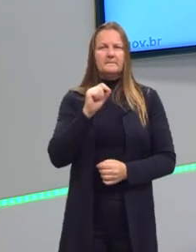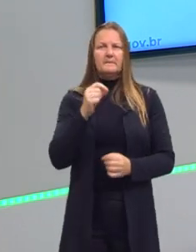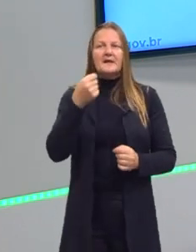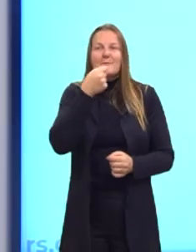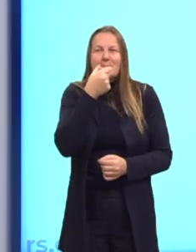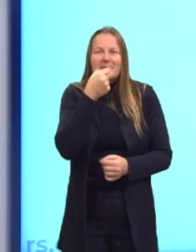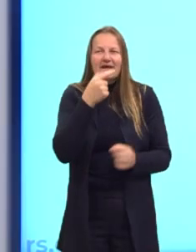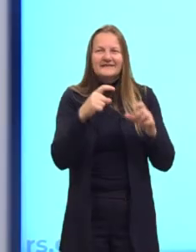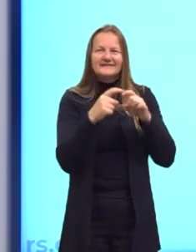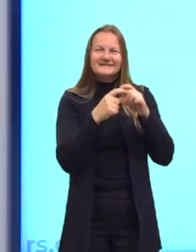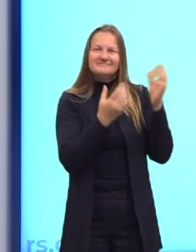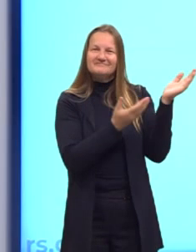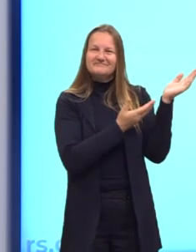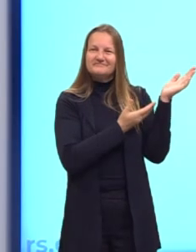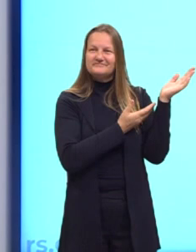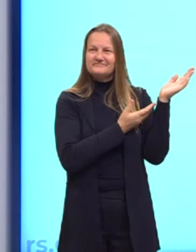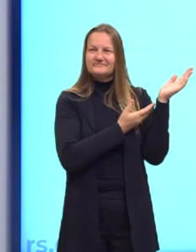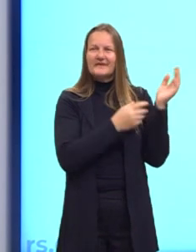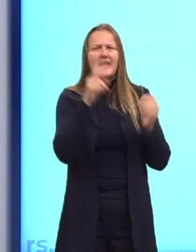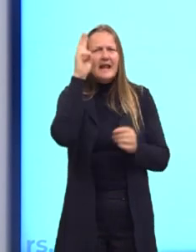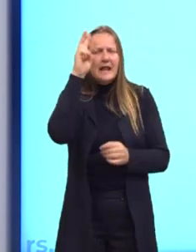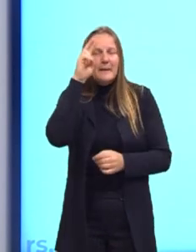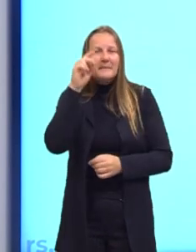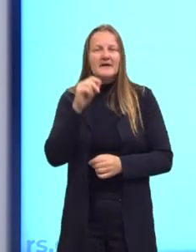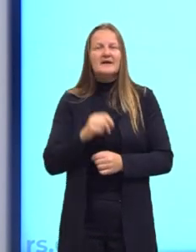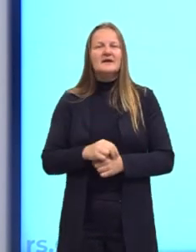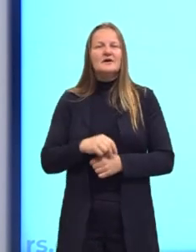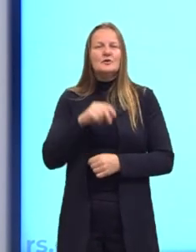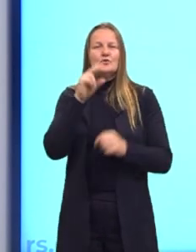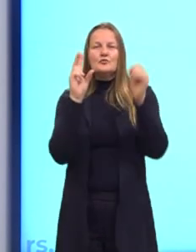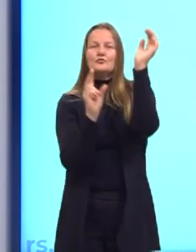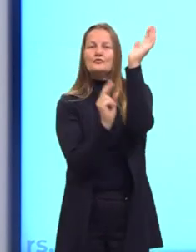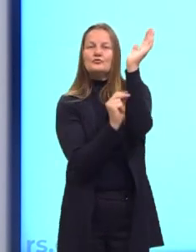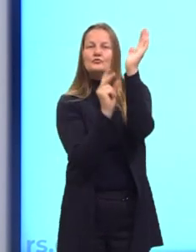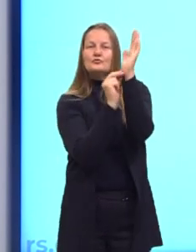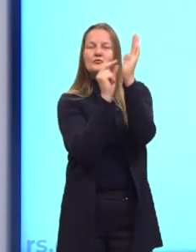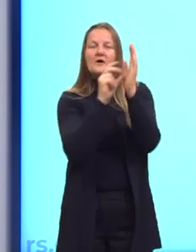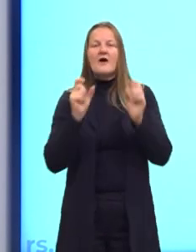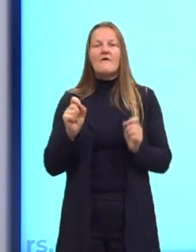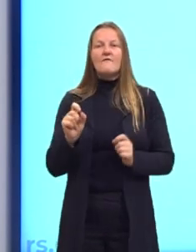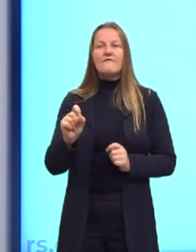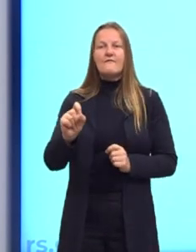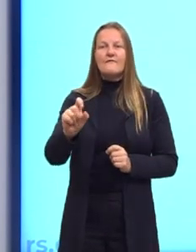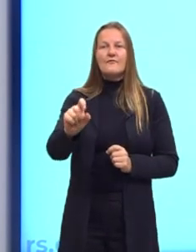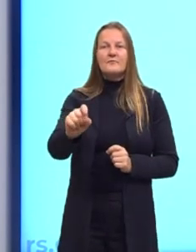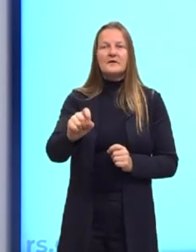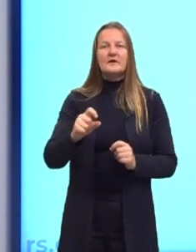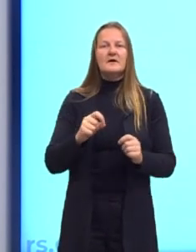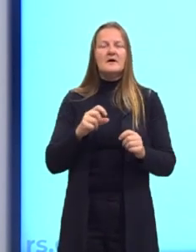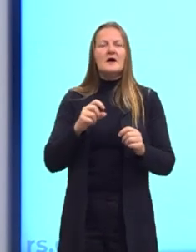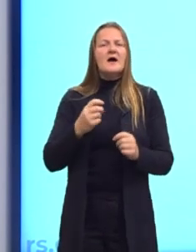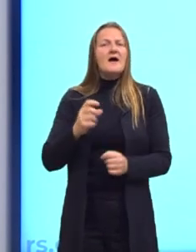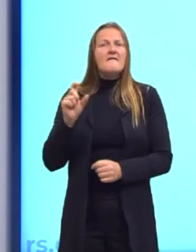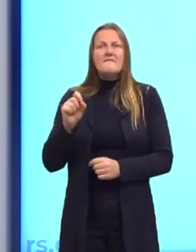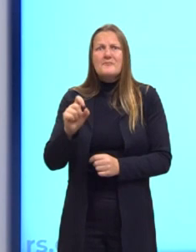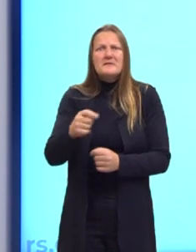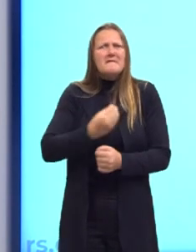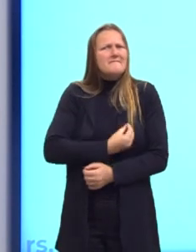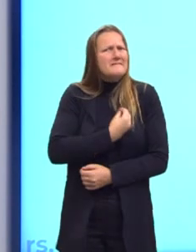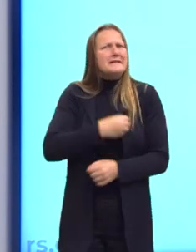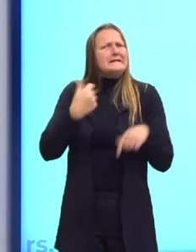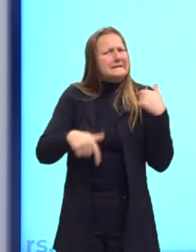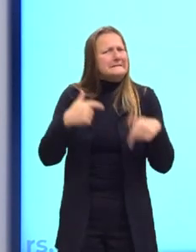charge atrás. Lembre-se da história da cigarra e da formiga? A formiga trabalha duro a vida inteira, e, no fim,